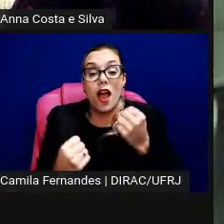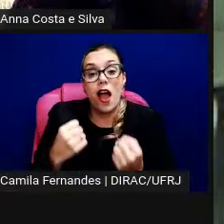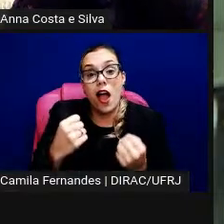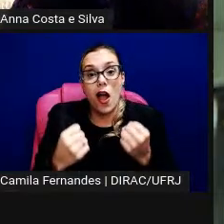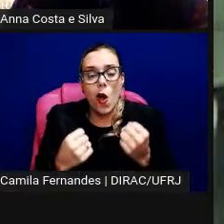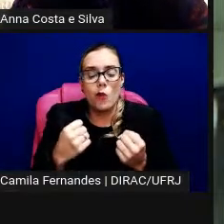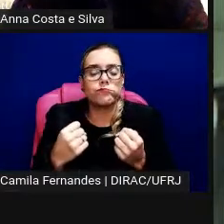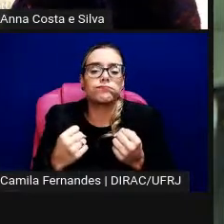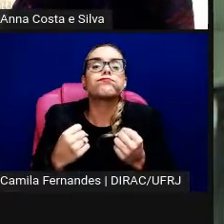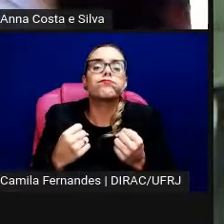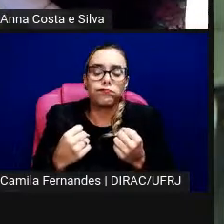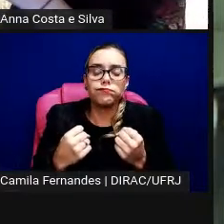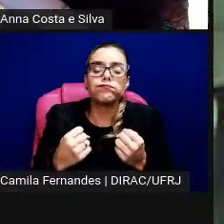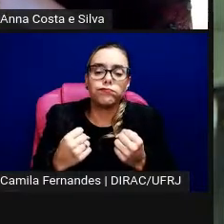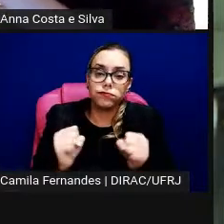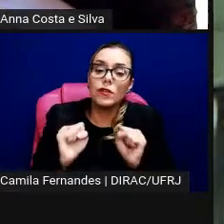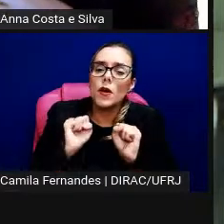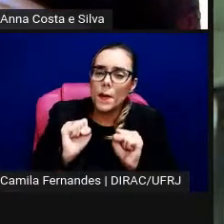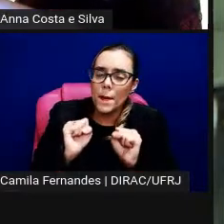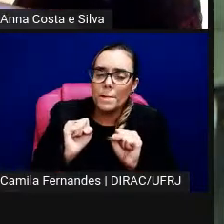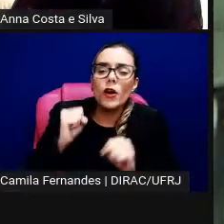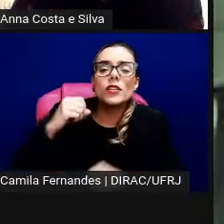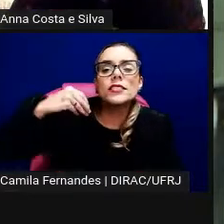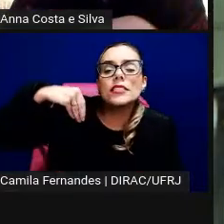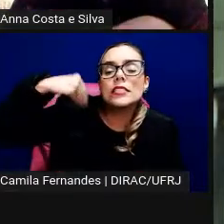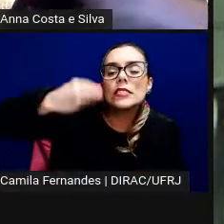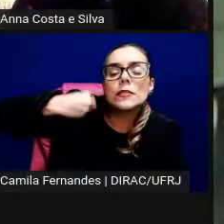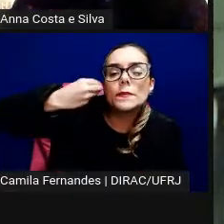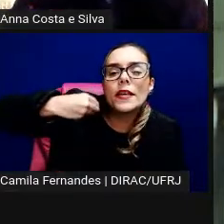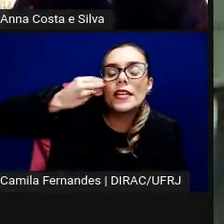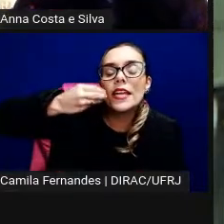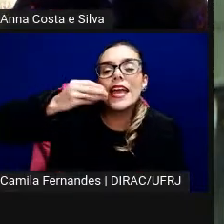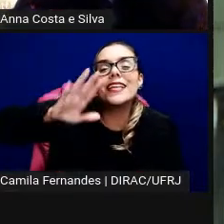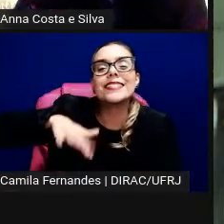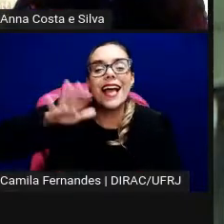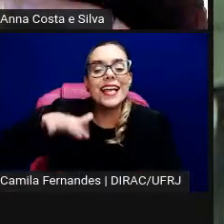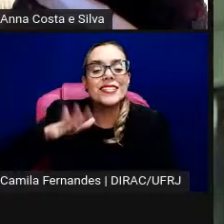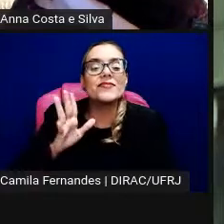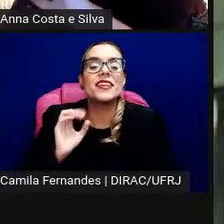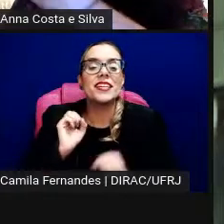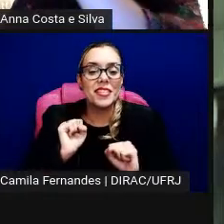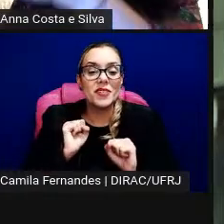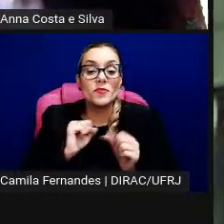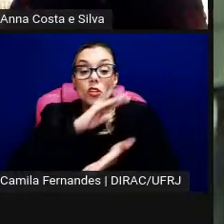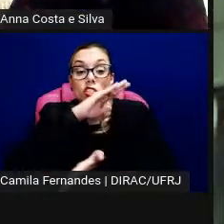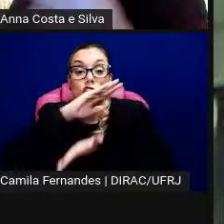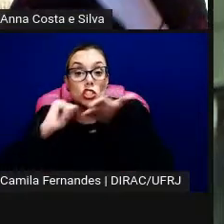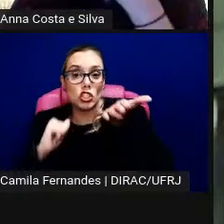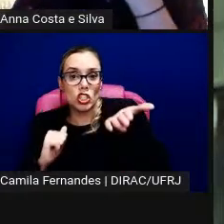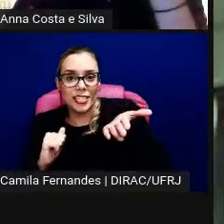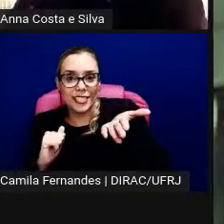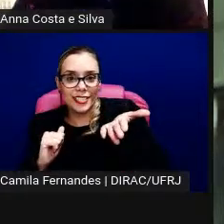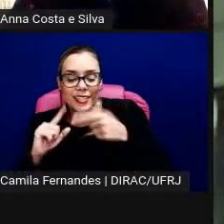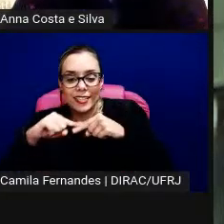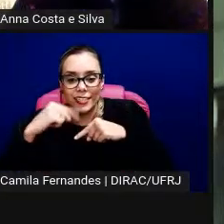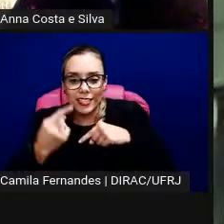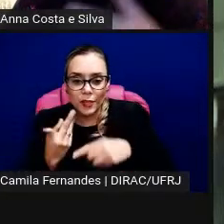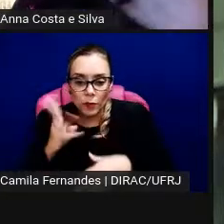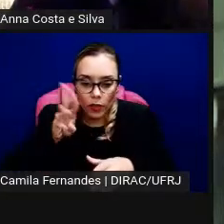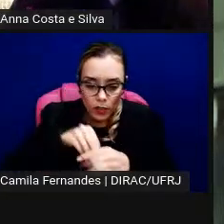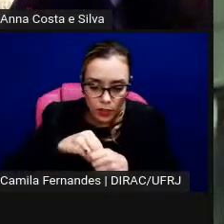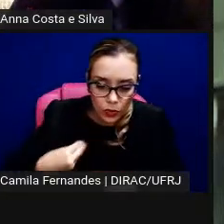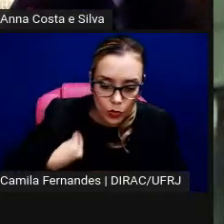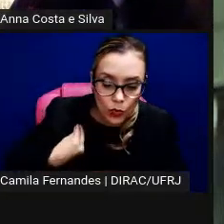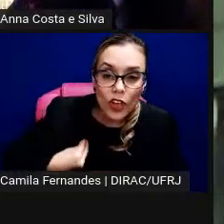e a experiência tira a pessoa do espaço expositivo para ir para a vida, para ir para a cidade,